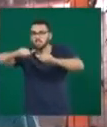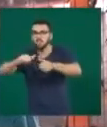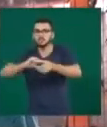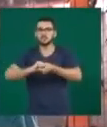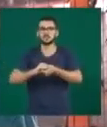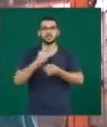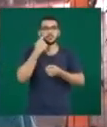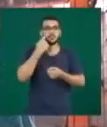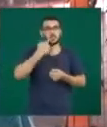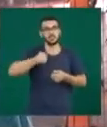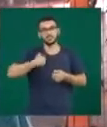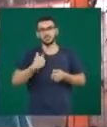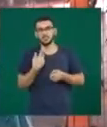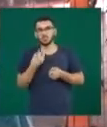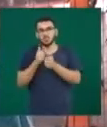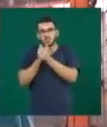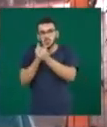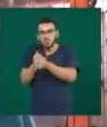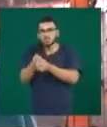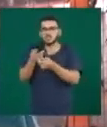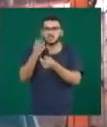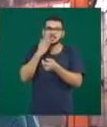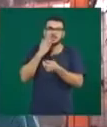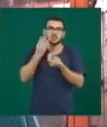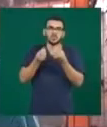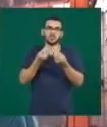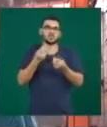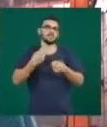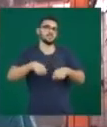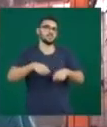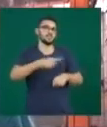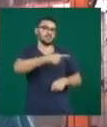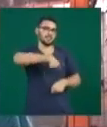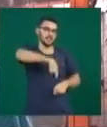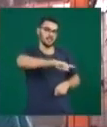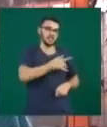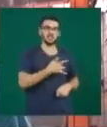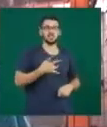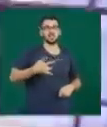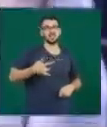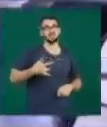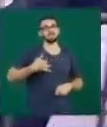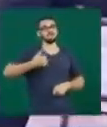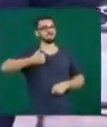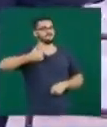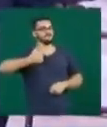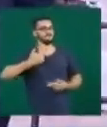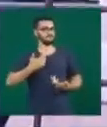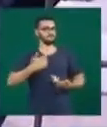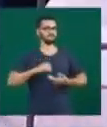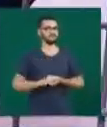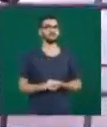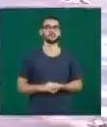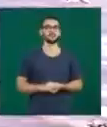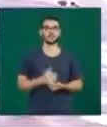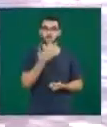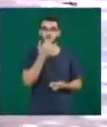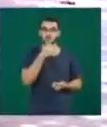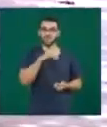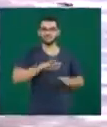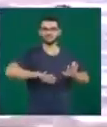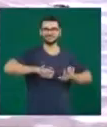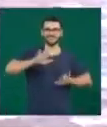para a gente acompanhar o caso e tentar manter esses animais o mais saudáveis possível. Para alimentar os animais é